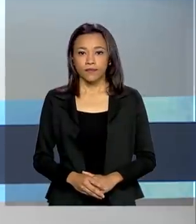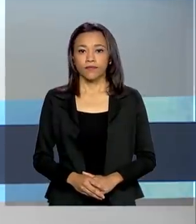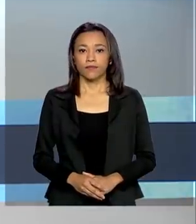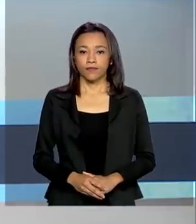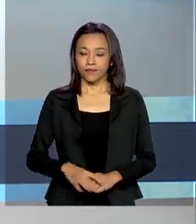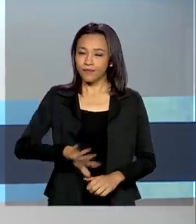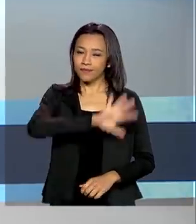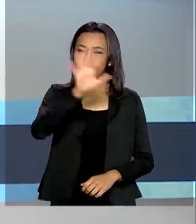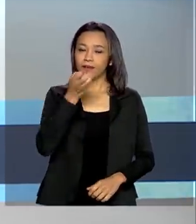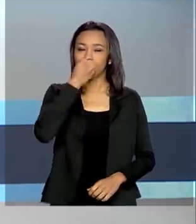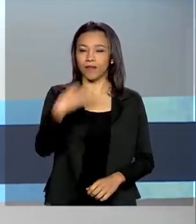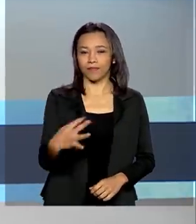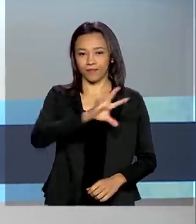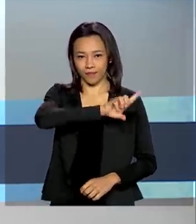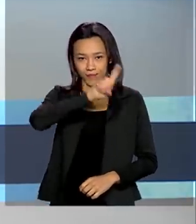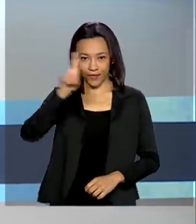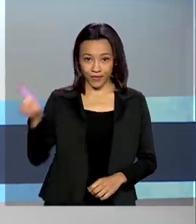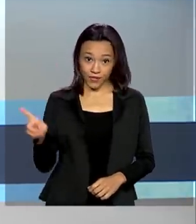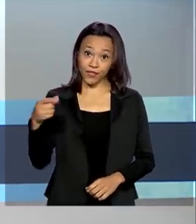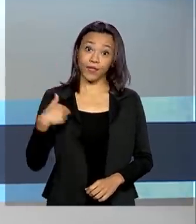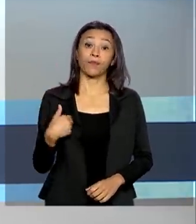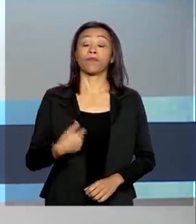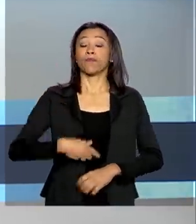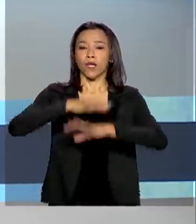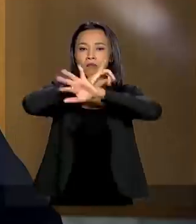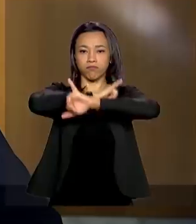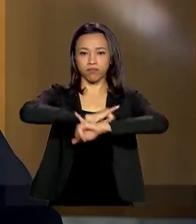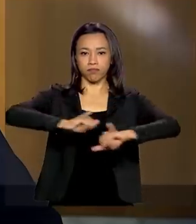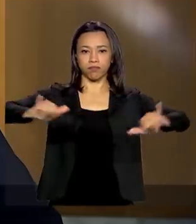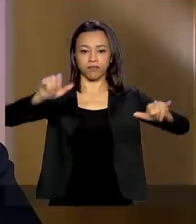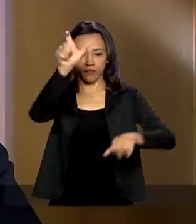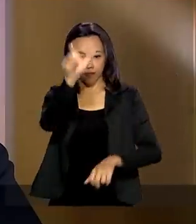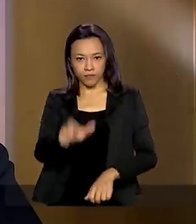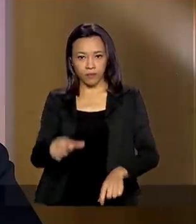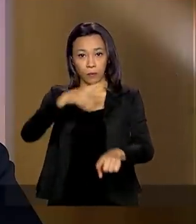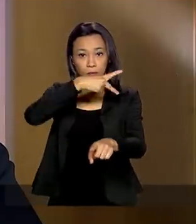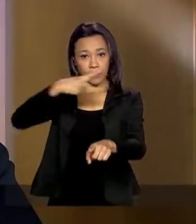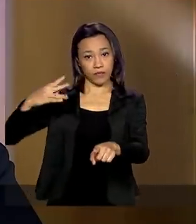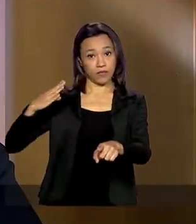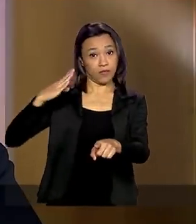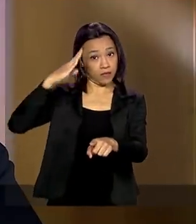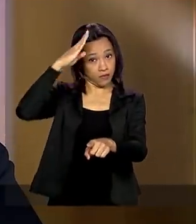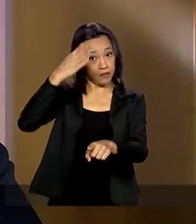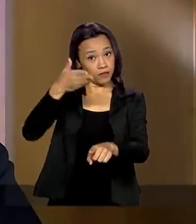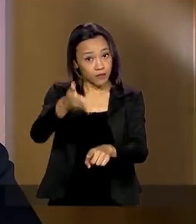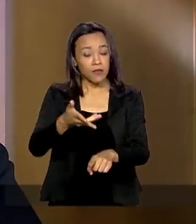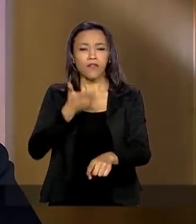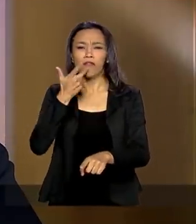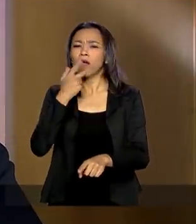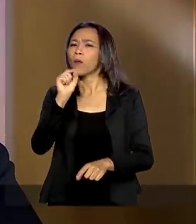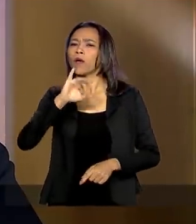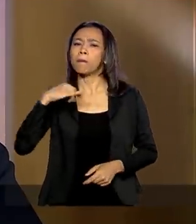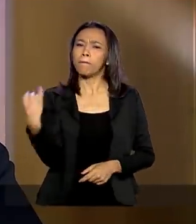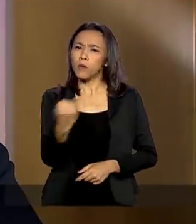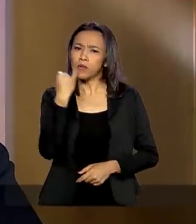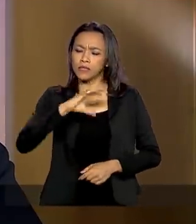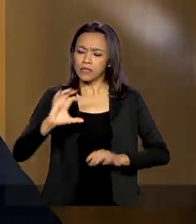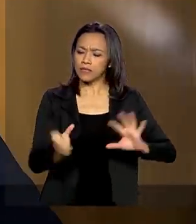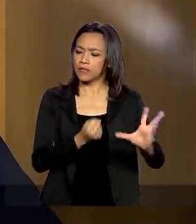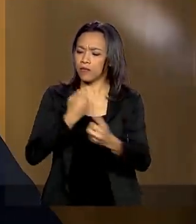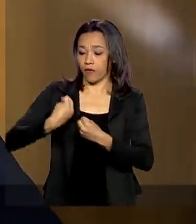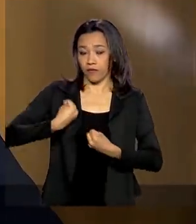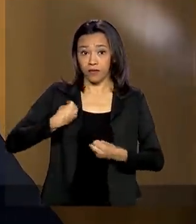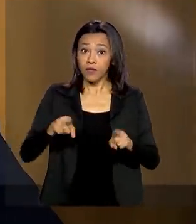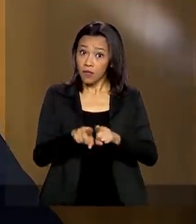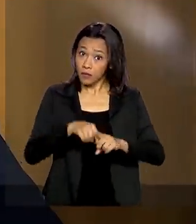Olá, bom dia! Em pronunciamento à nação, o presidente Jair Bolsonaro reafirma a importância de salvar vidas e